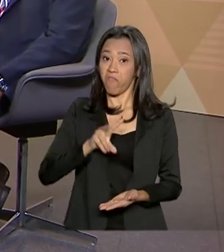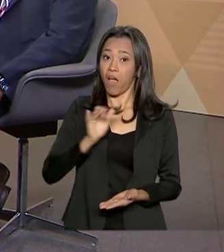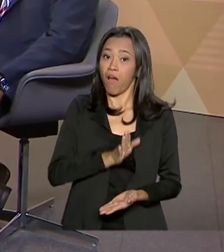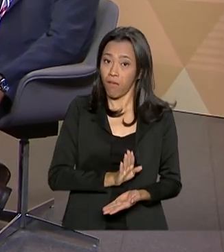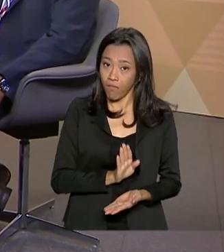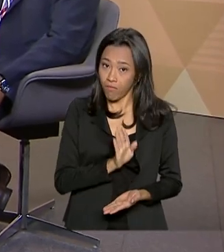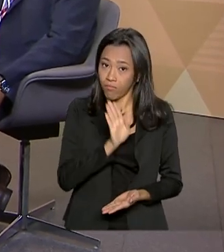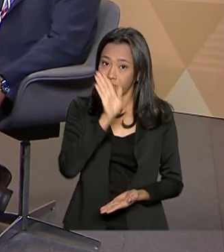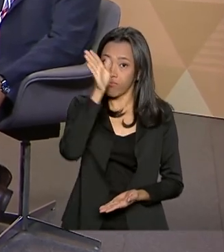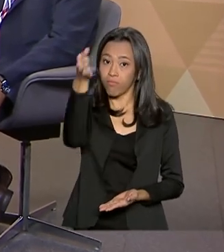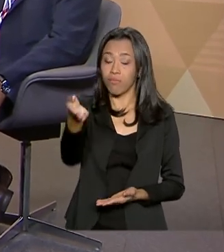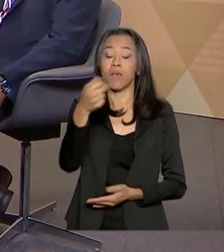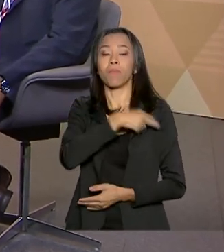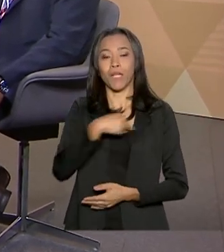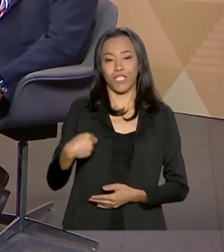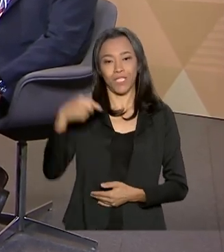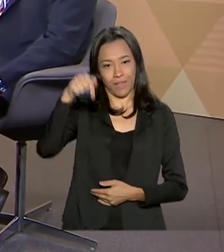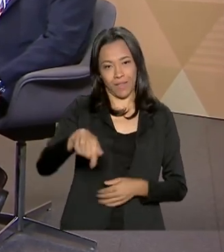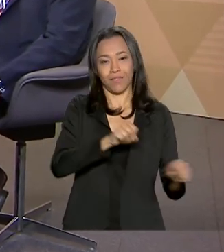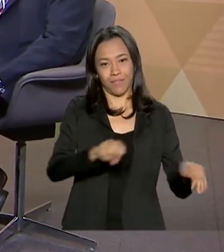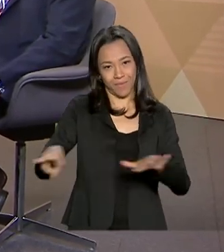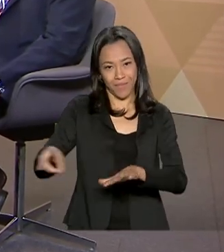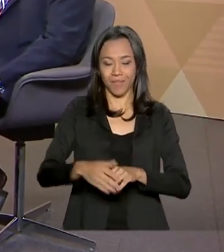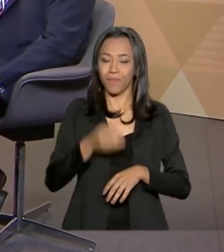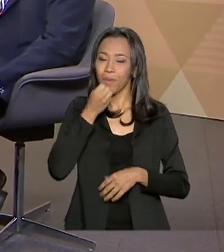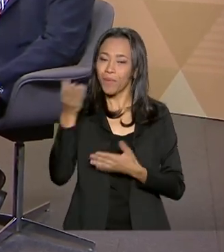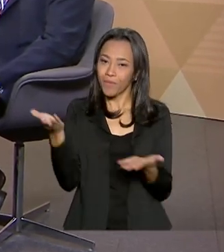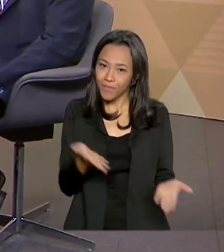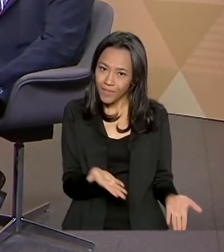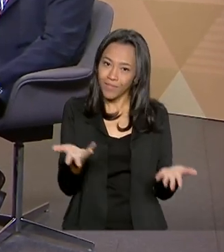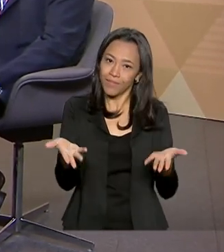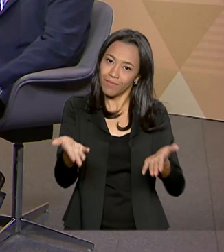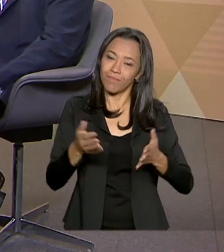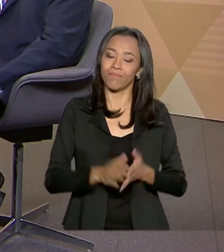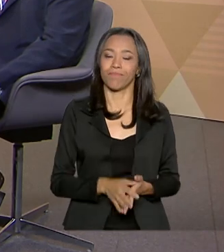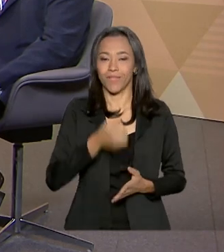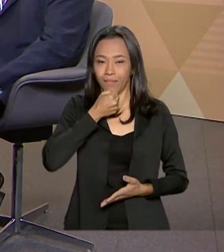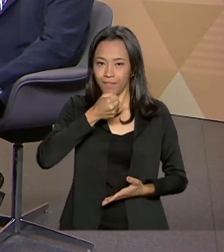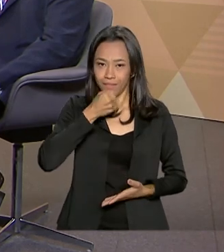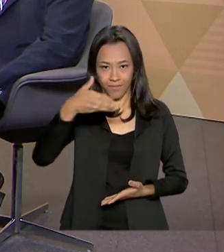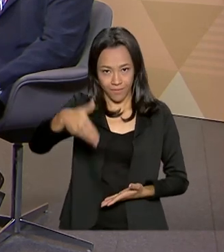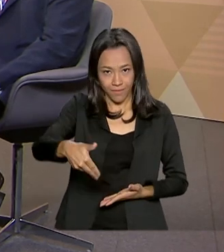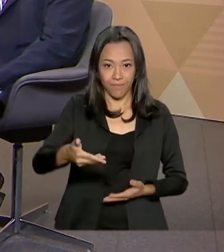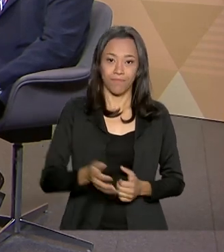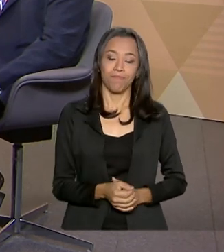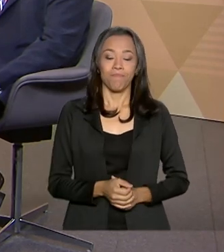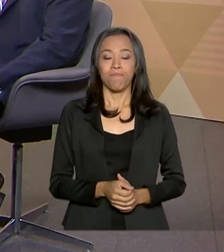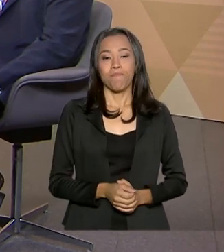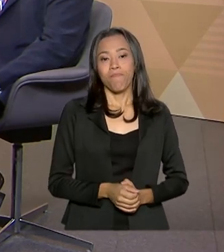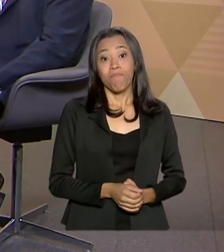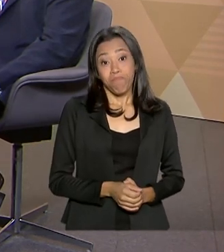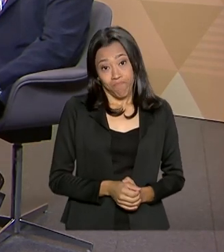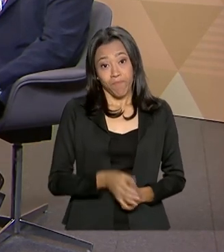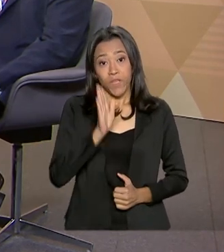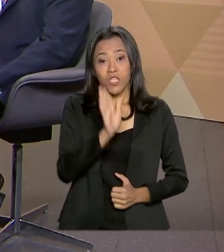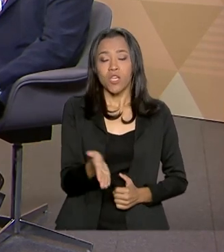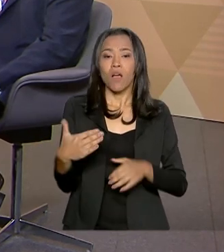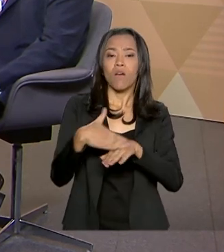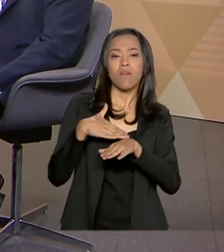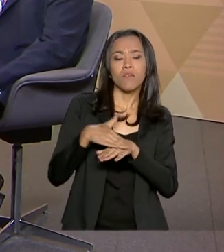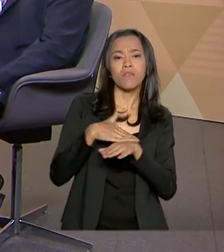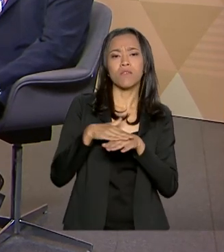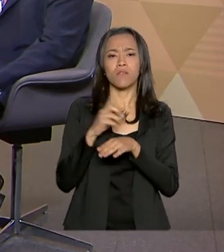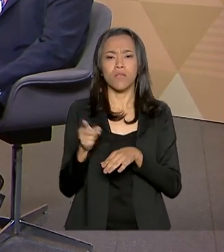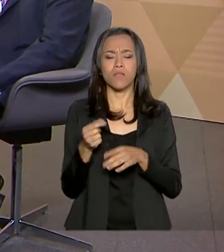a China nesta semana. Seja muito bem-vindo, vice-presidente, aqui no nosso Brasil em Pauta. Como nós falamos, essa